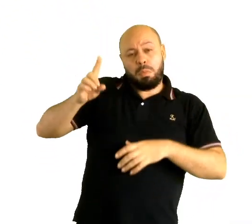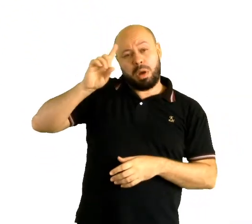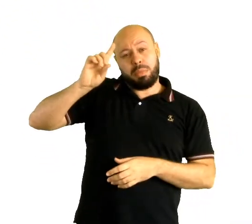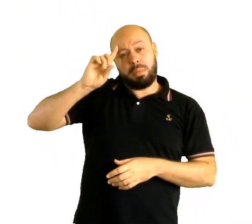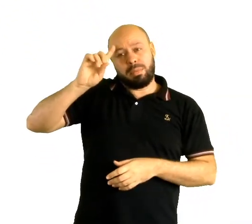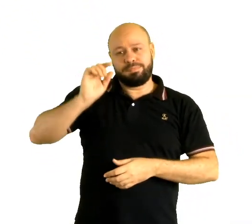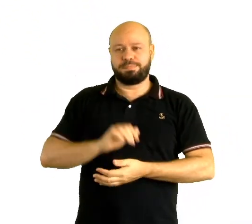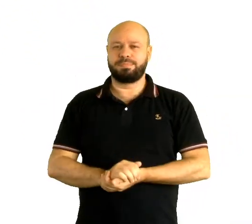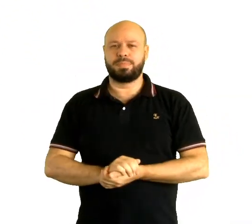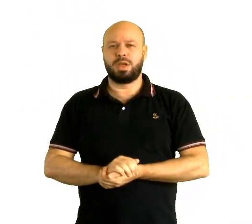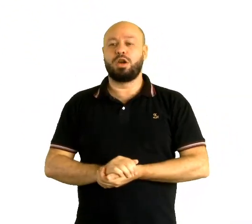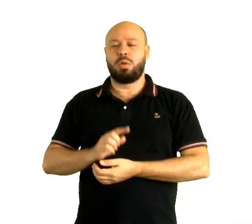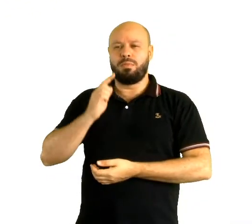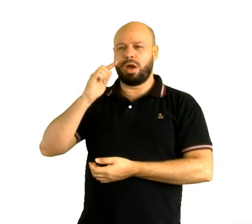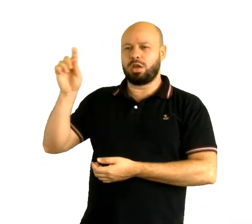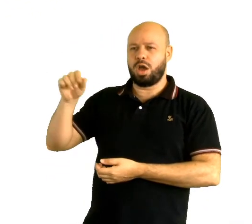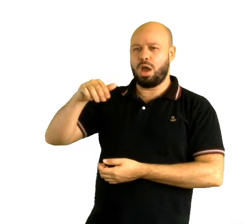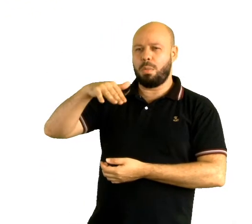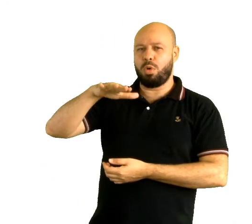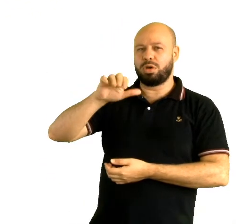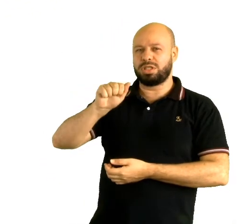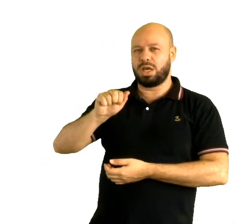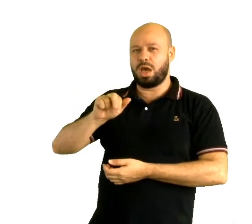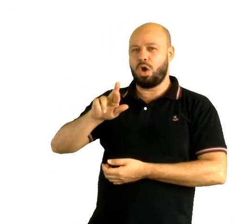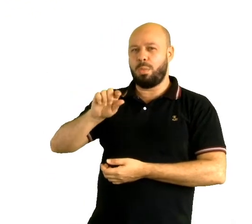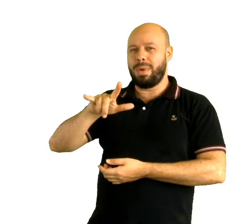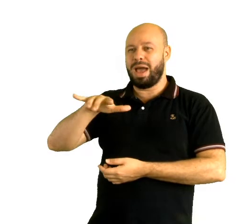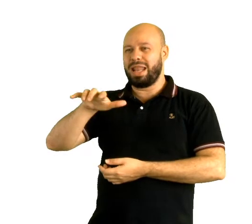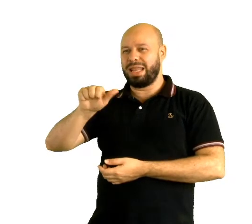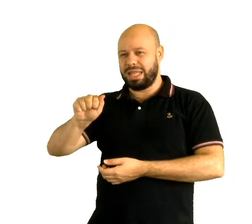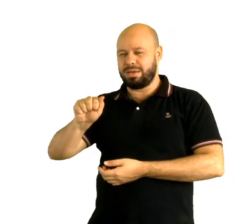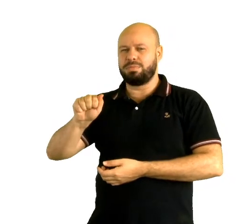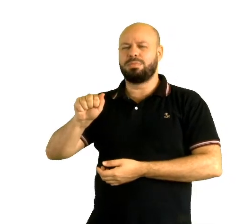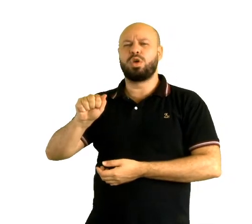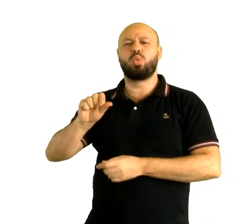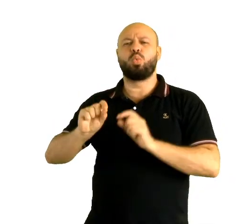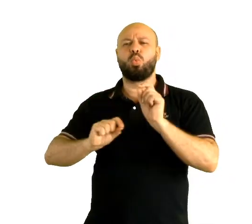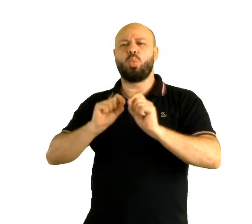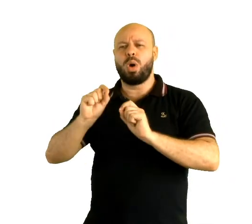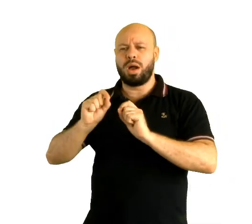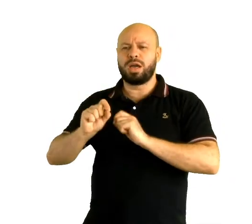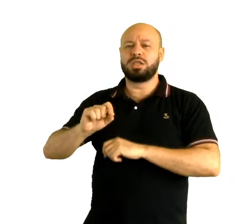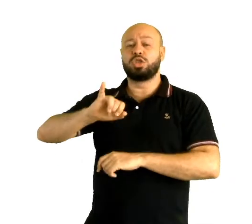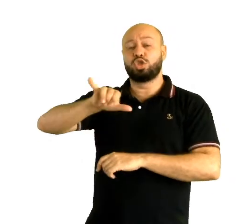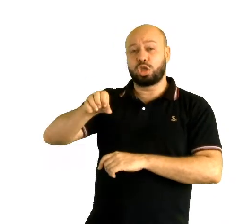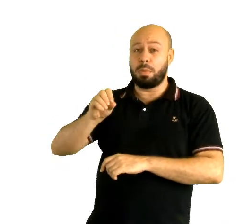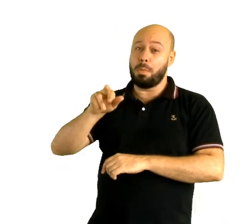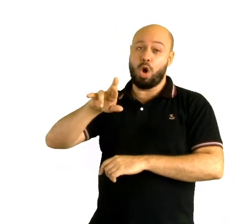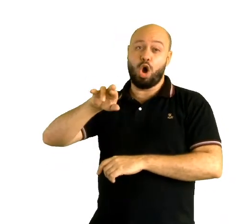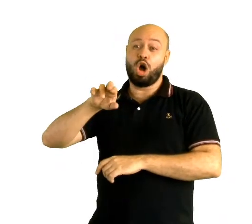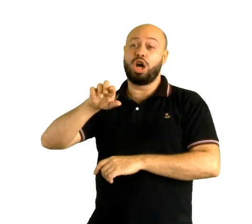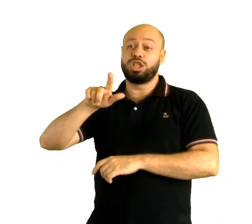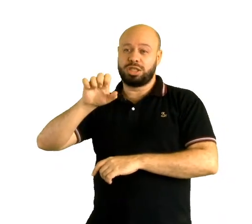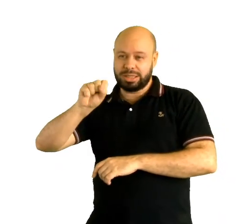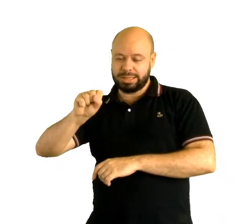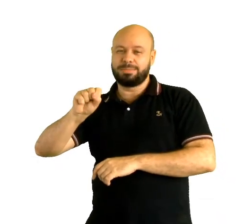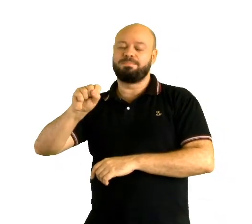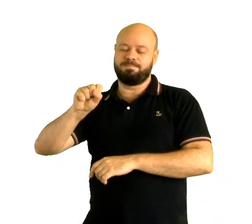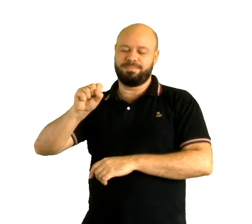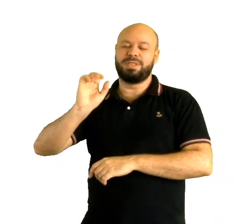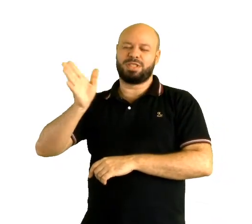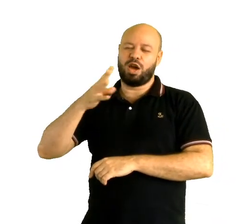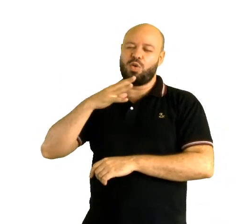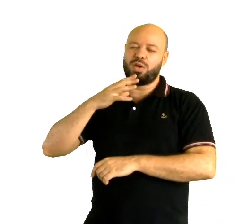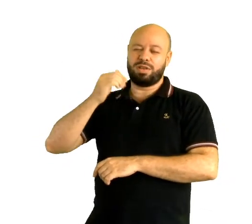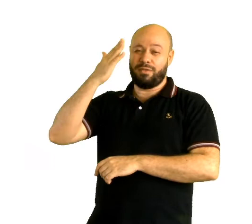chamada Moça Roubada e é de José Francisco Borges ou o J. Borges, como ele era muito conhecido lá para aquelas